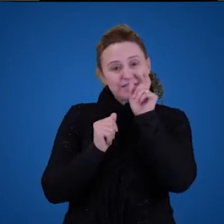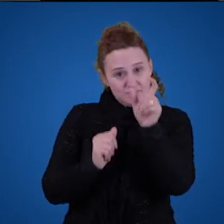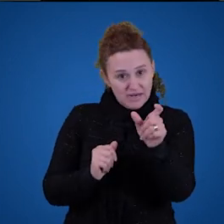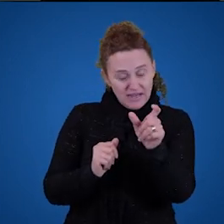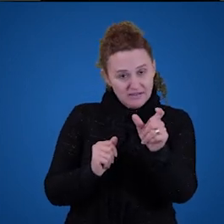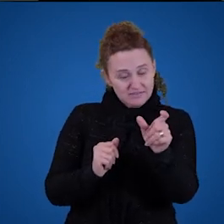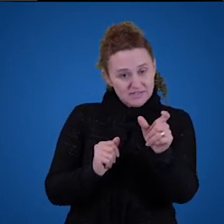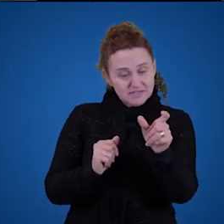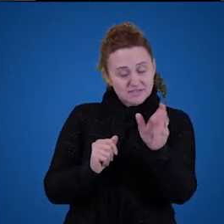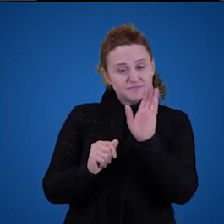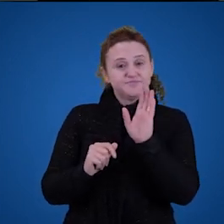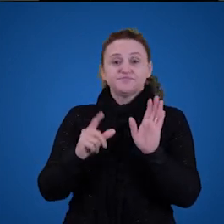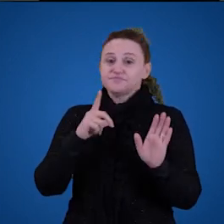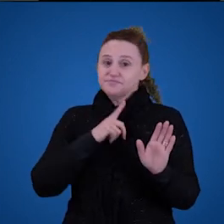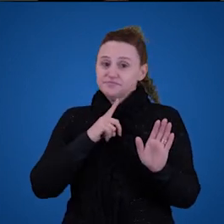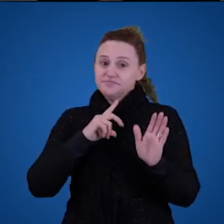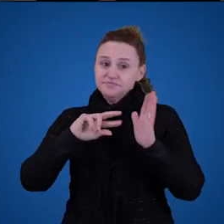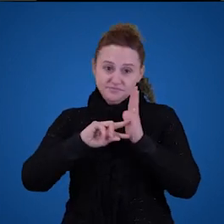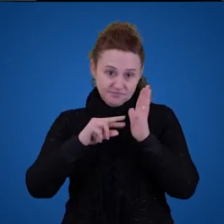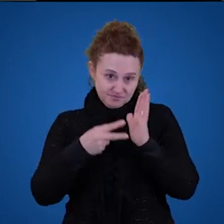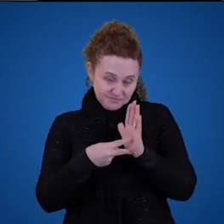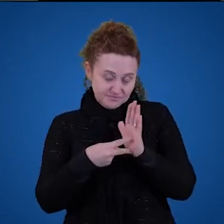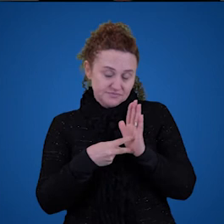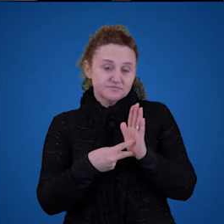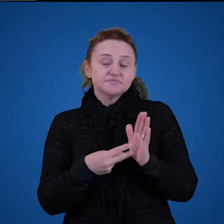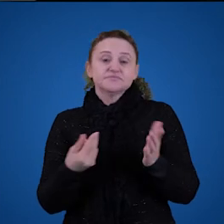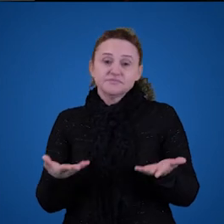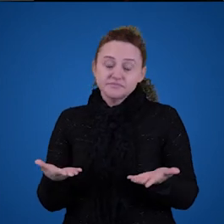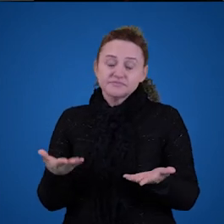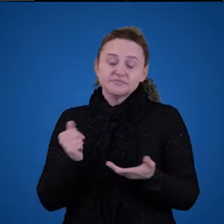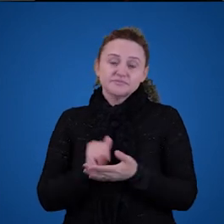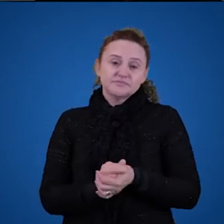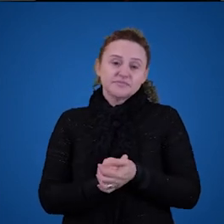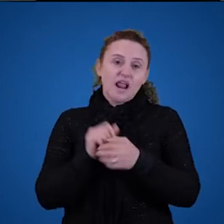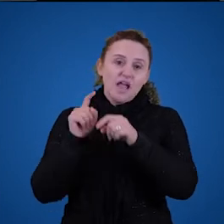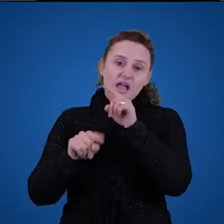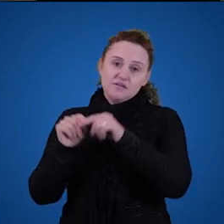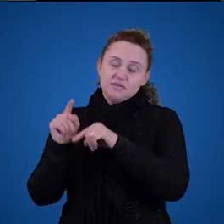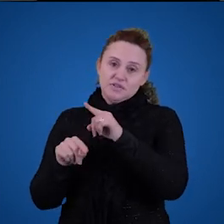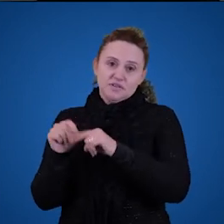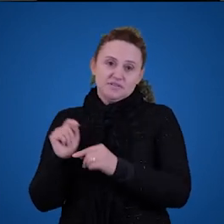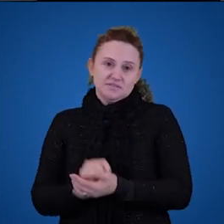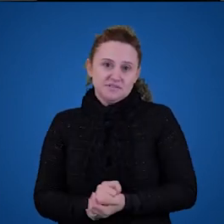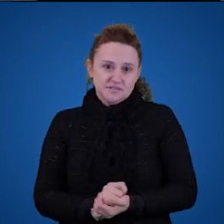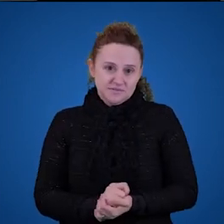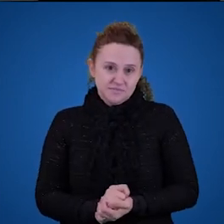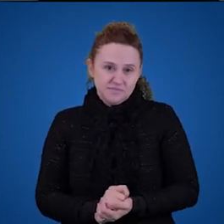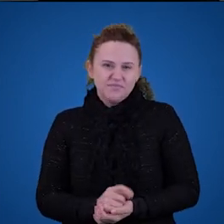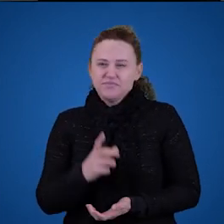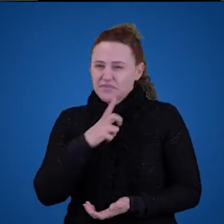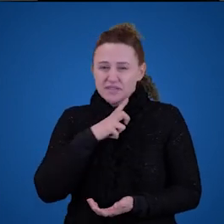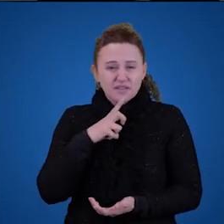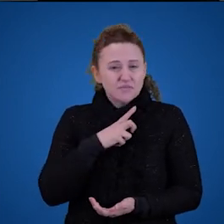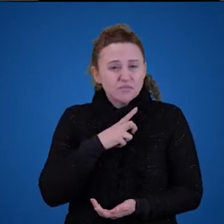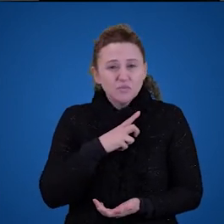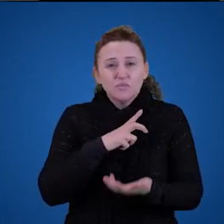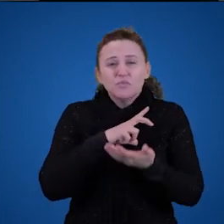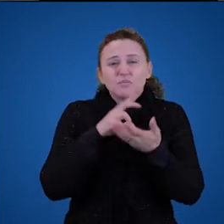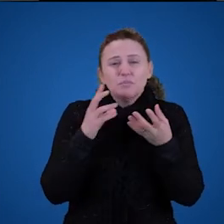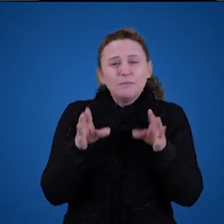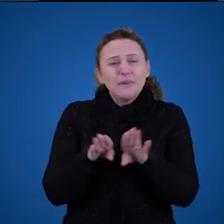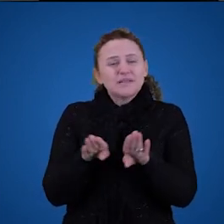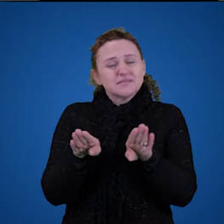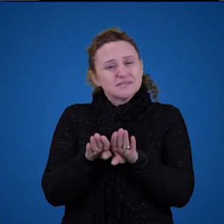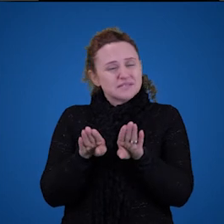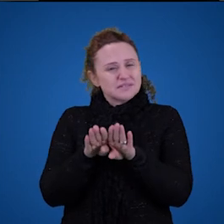significado porque estão apontando, ou estão atreladas, ou estão referindo objetos. Mas, ao que parece, há muitas, e talvez a